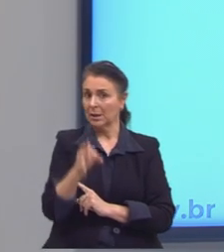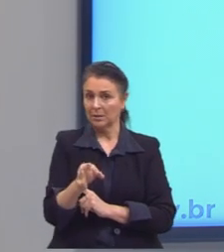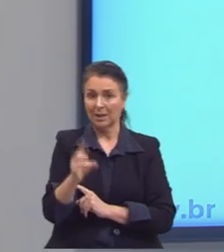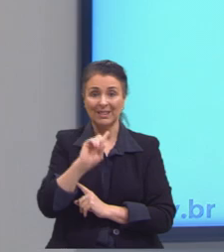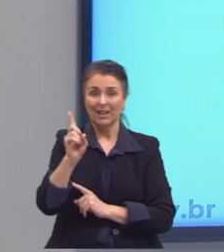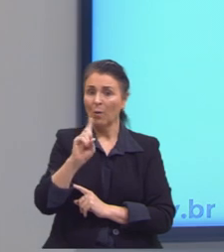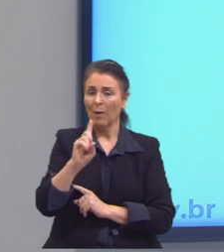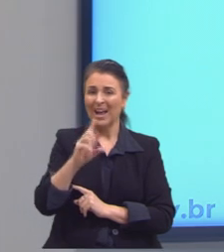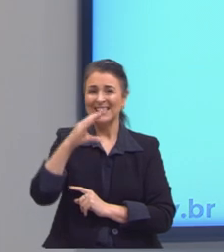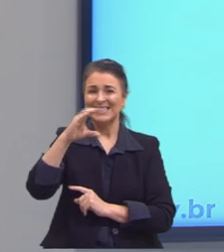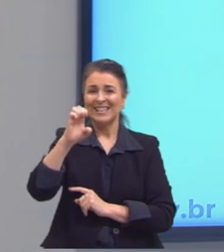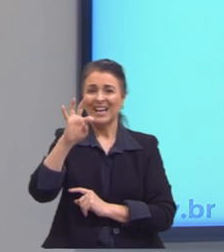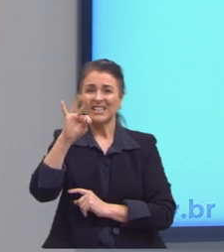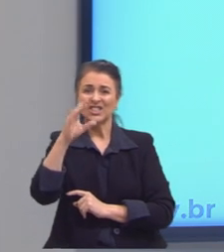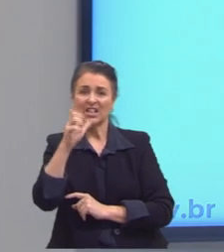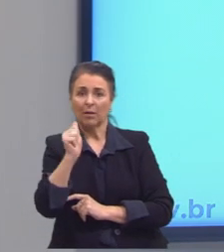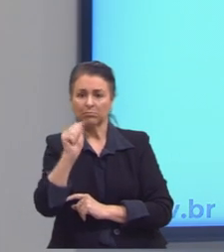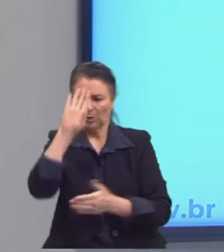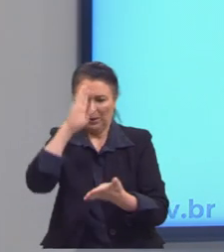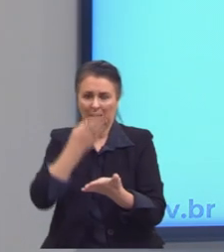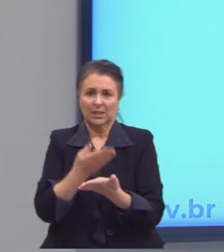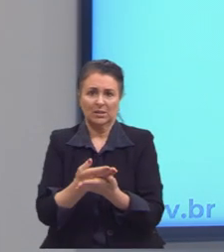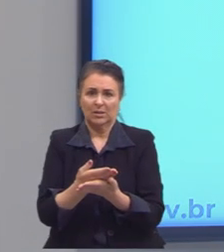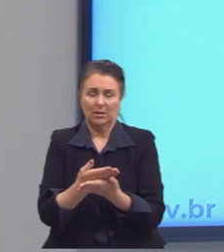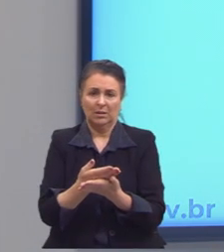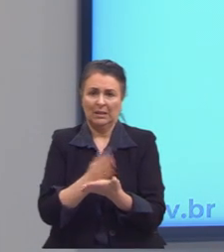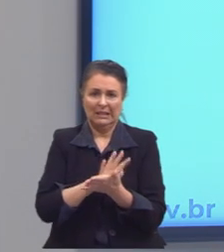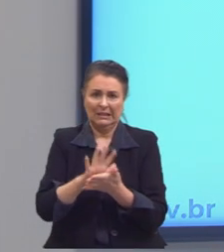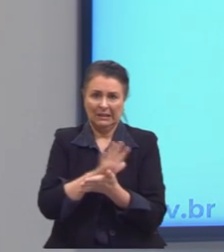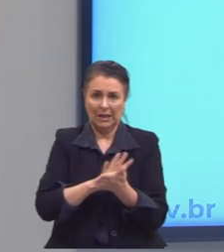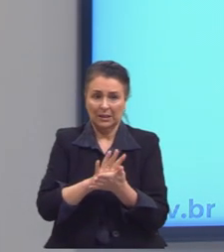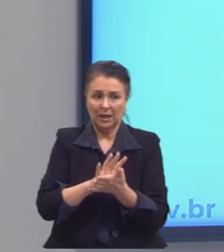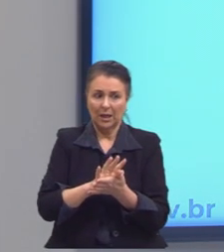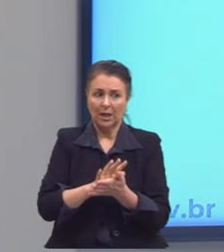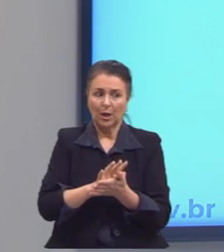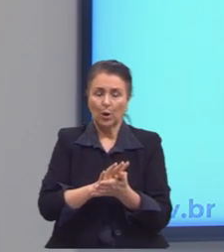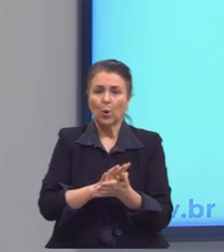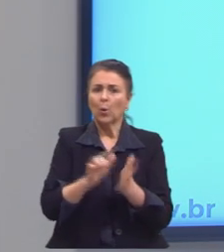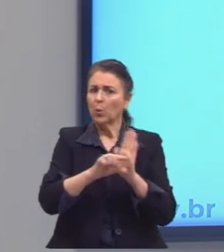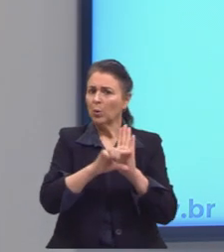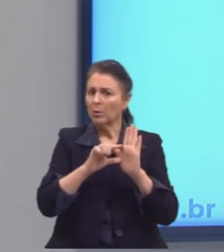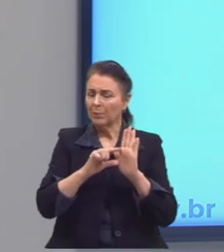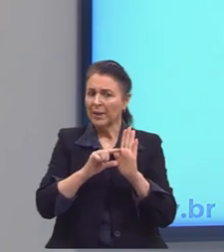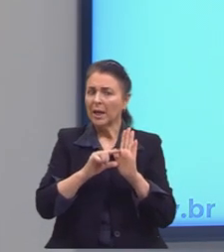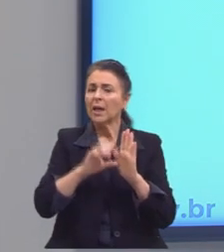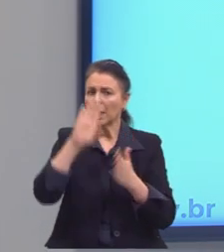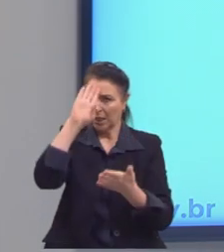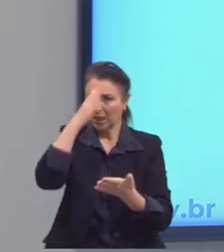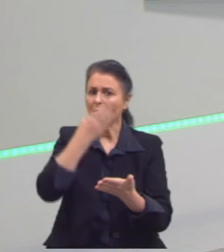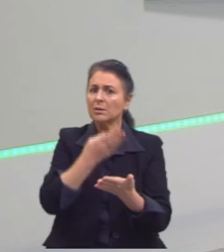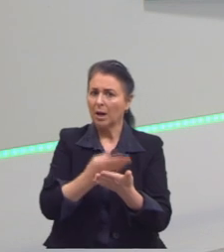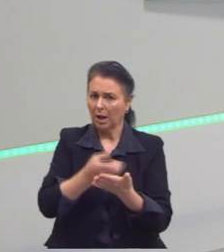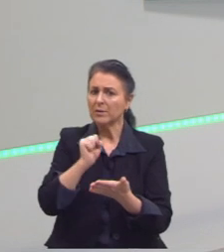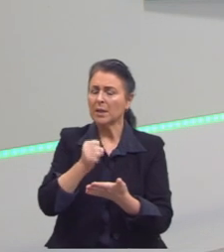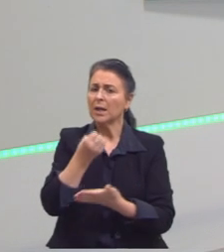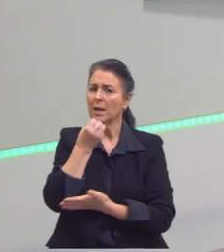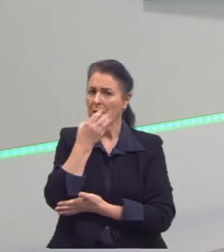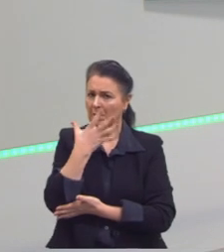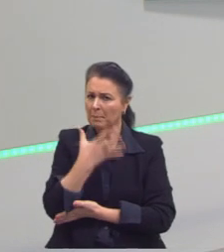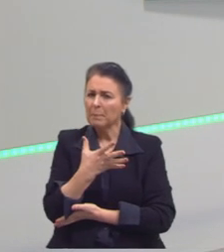cética sobre as relações sociais. Bem pelo contrário, Gregório de Matos não era um cara cético, ele era um cara bem